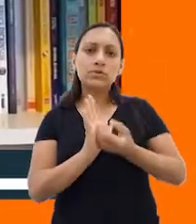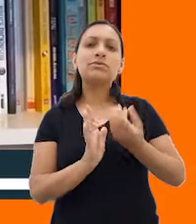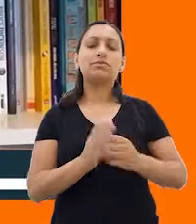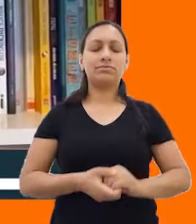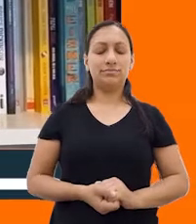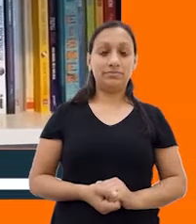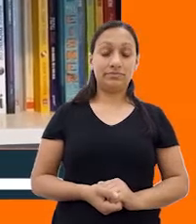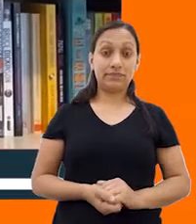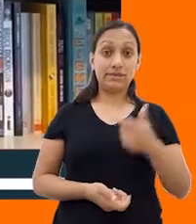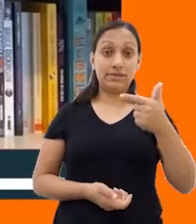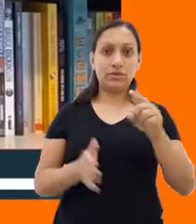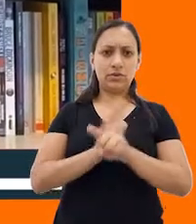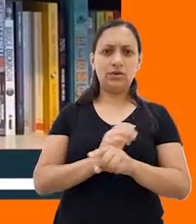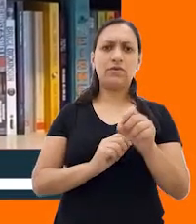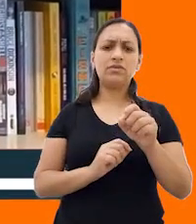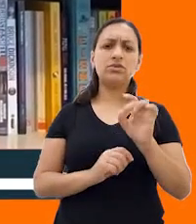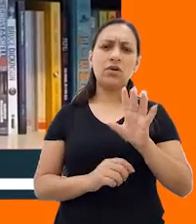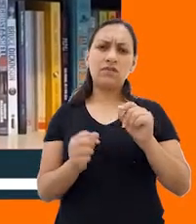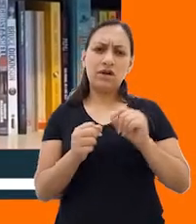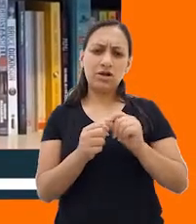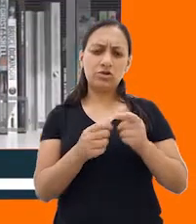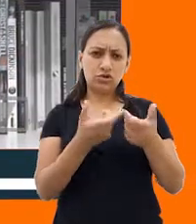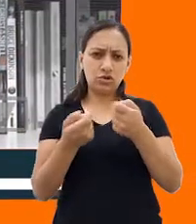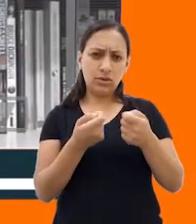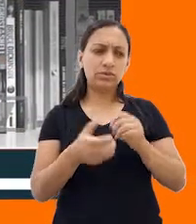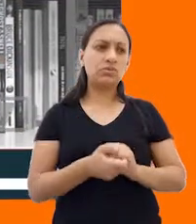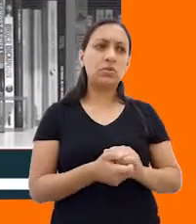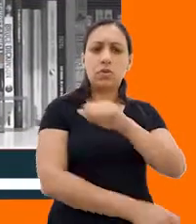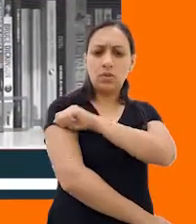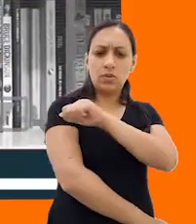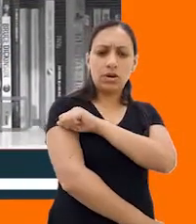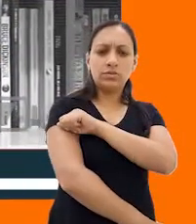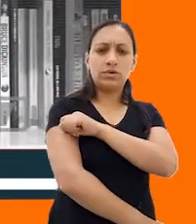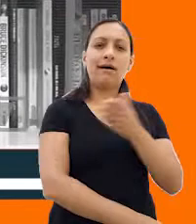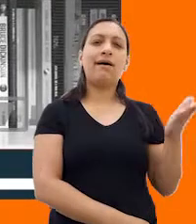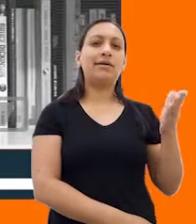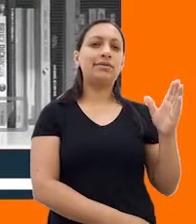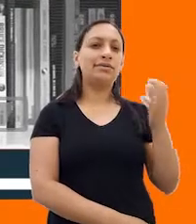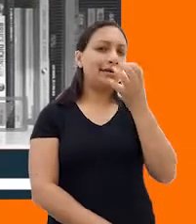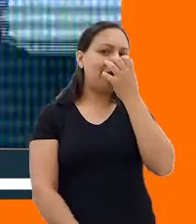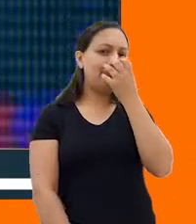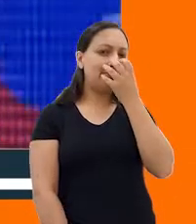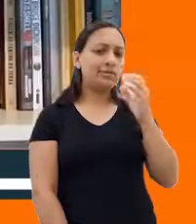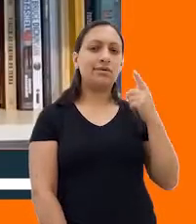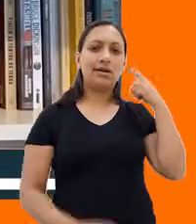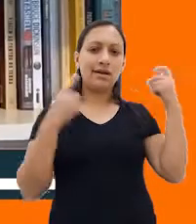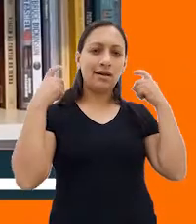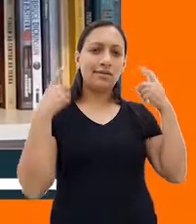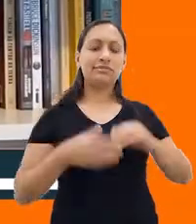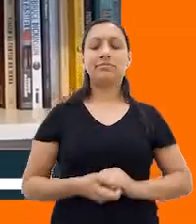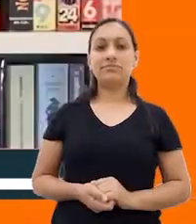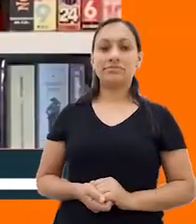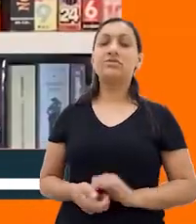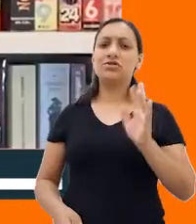vocês só sabem fazer jogos? O estudante de jogos digitais... Olha a cachorrada bem doida aí. Eita, nossa. Eu já ouvi